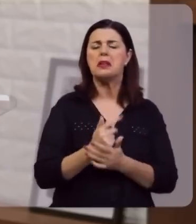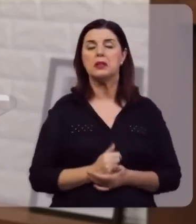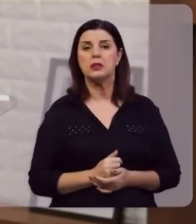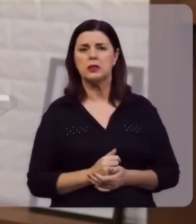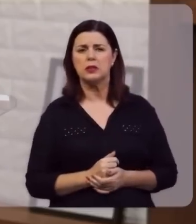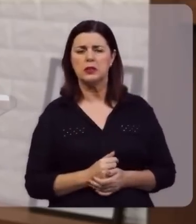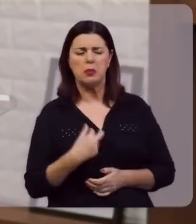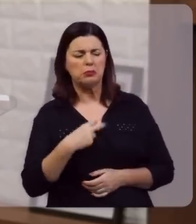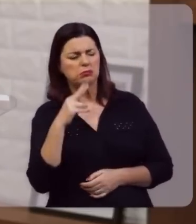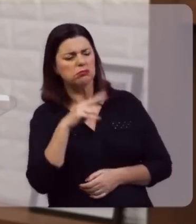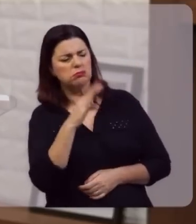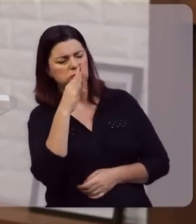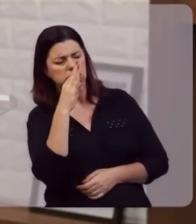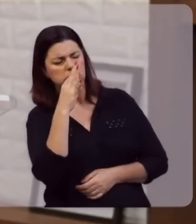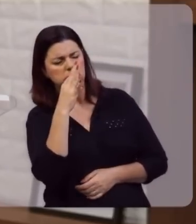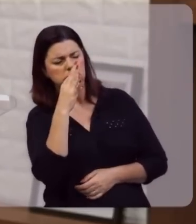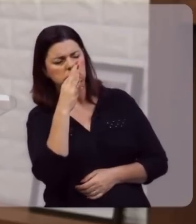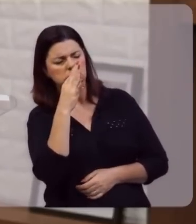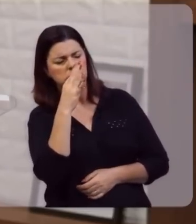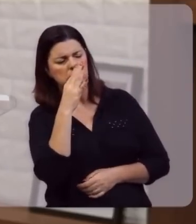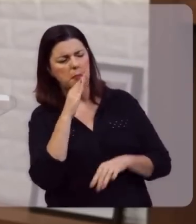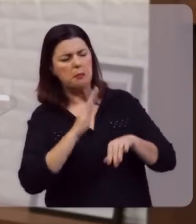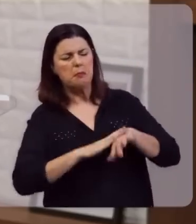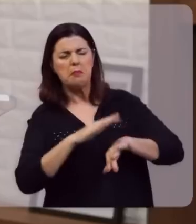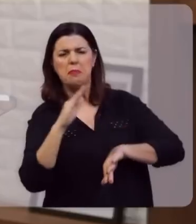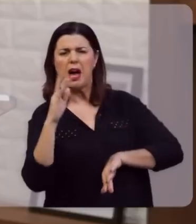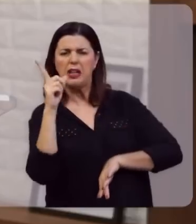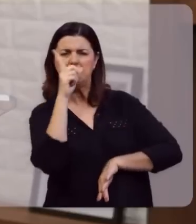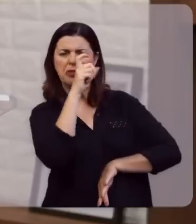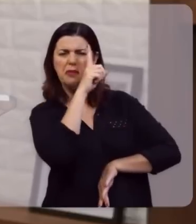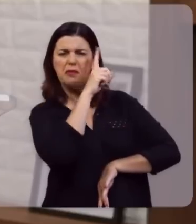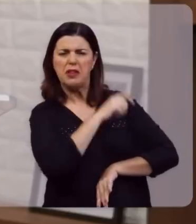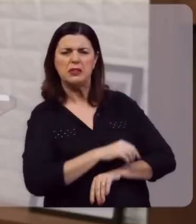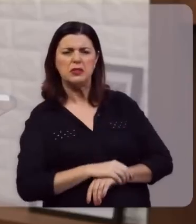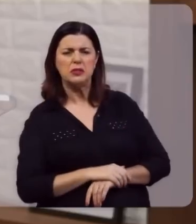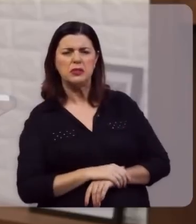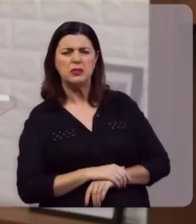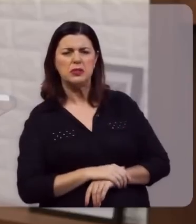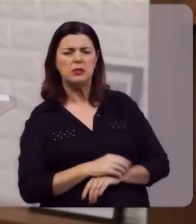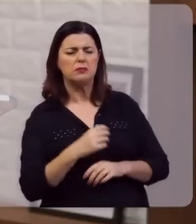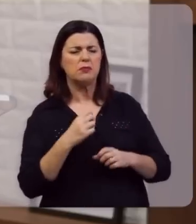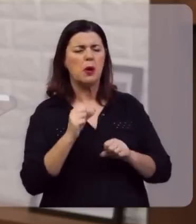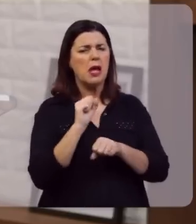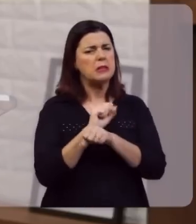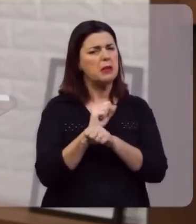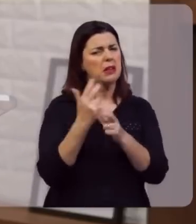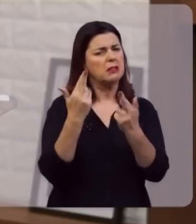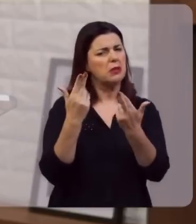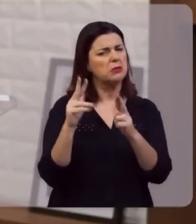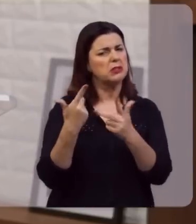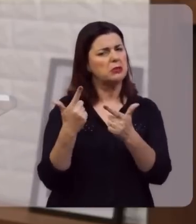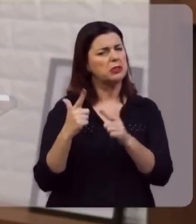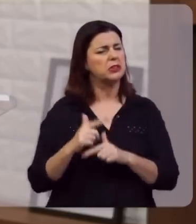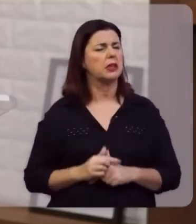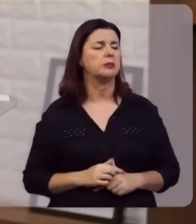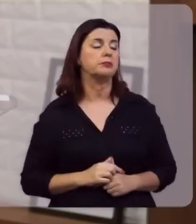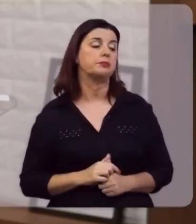O cenário mais assombroso da desesperança humana.